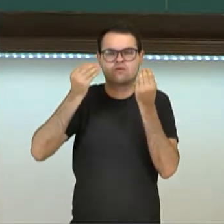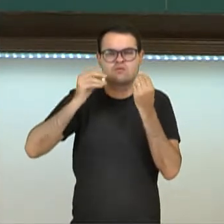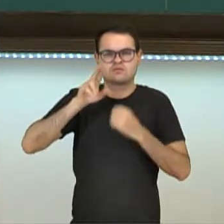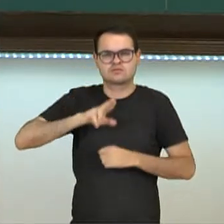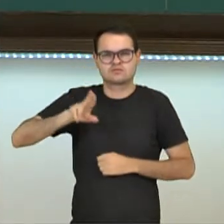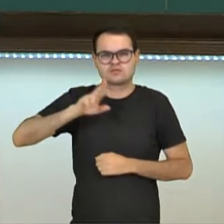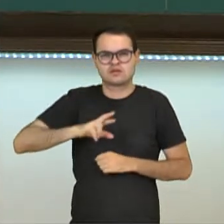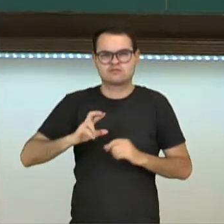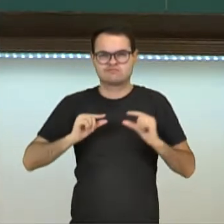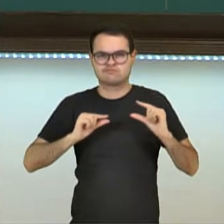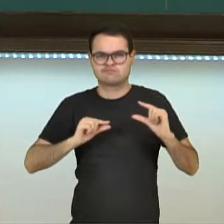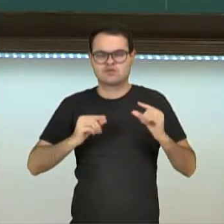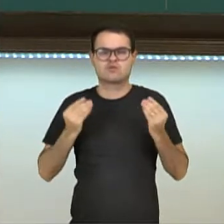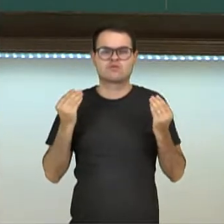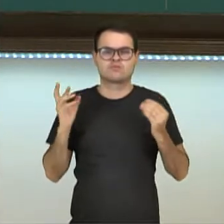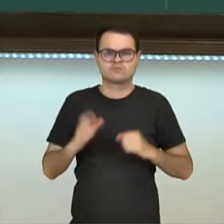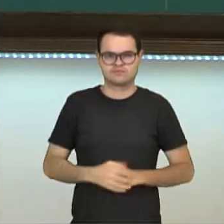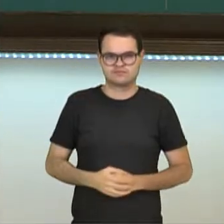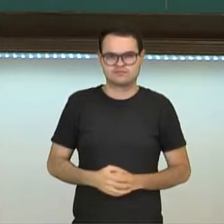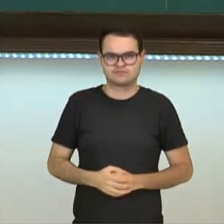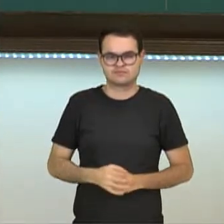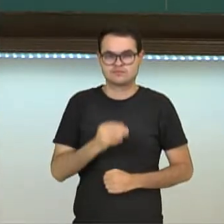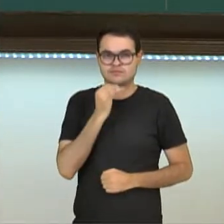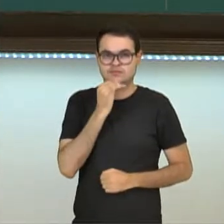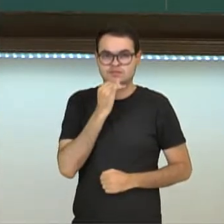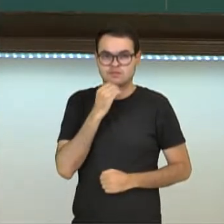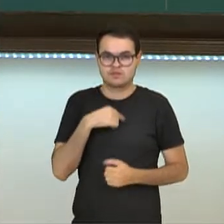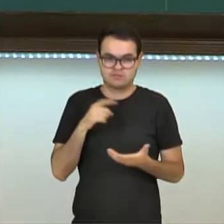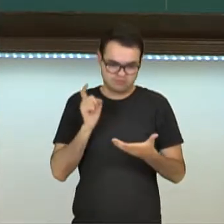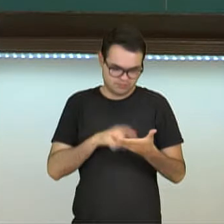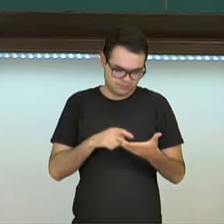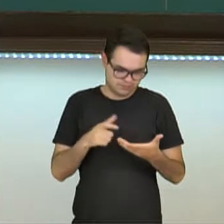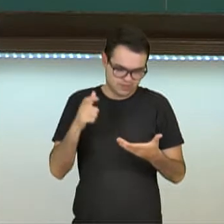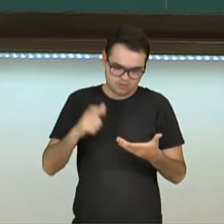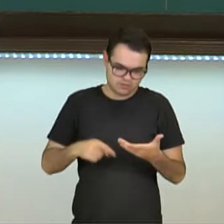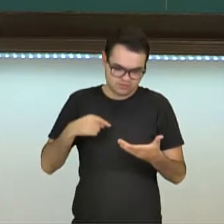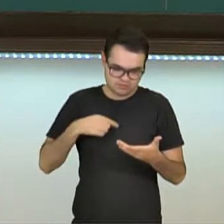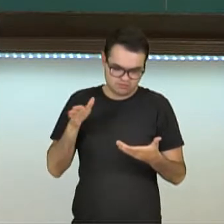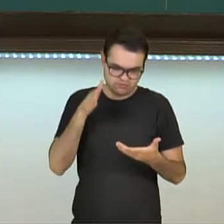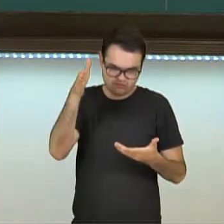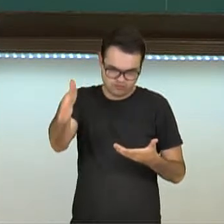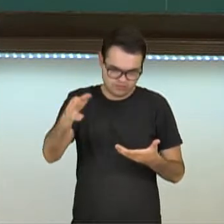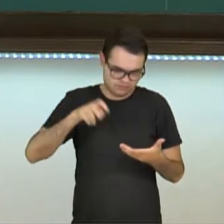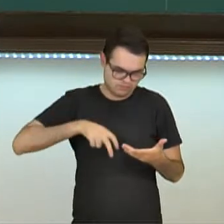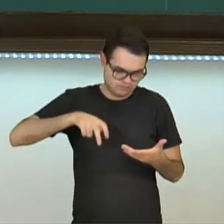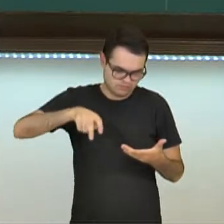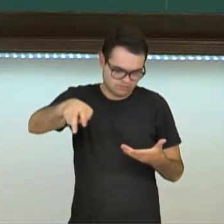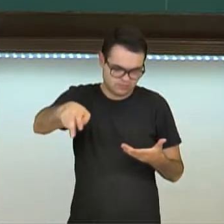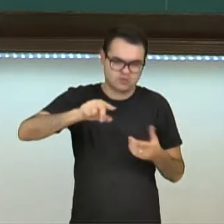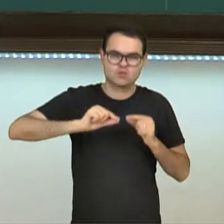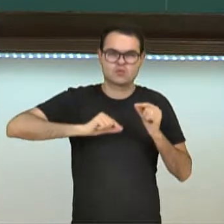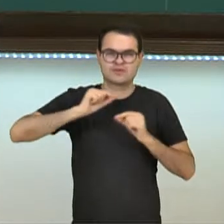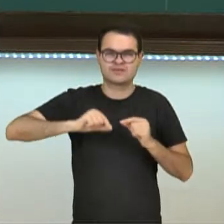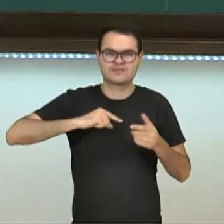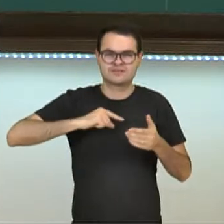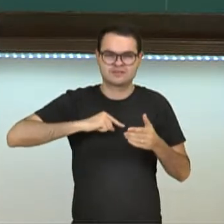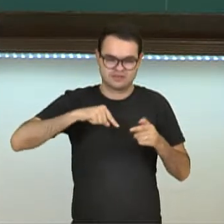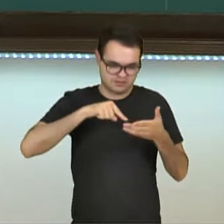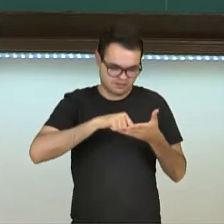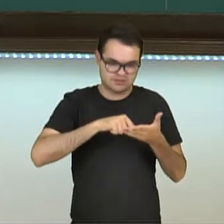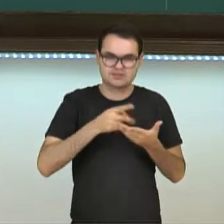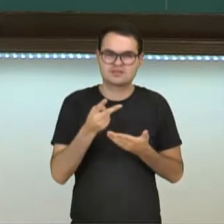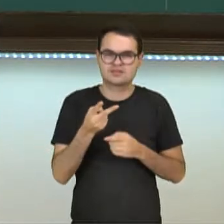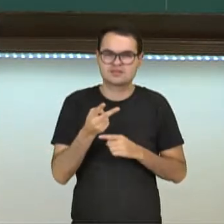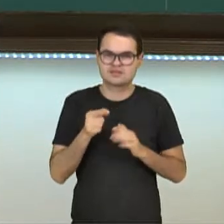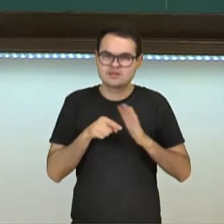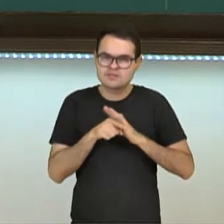proporção aqui nos mapas? Por exemplo, se eu ponho um localizar da onde eu estou, para onde eu quero ir, o que que aparece para mim nessa pesquisa do